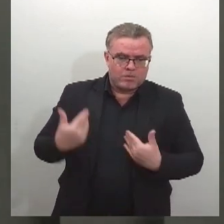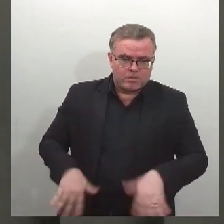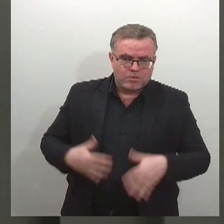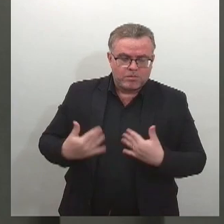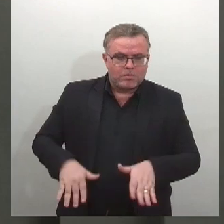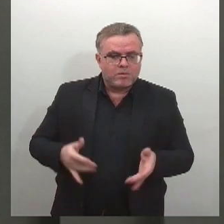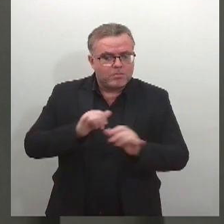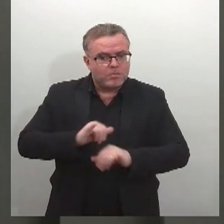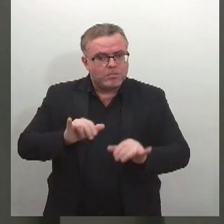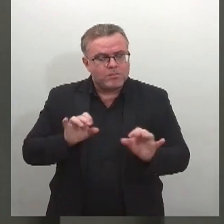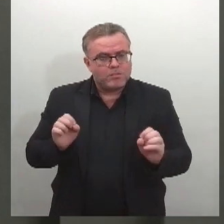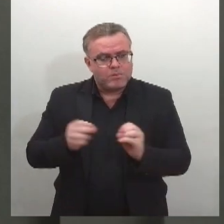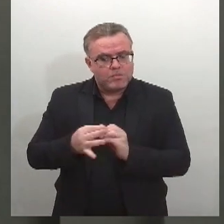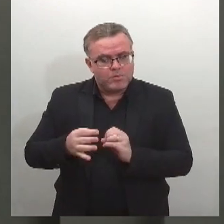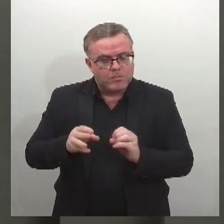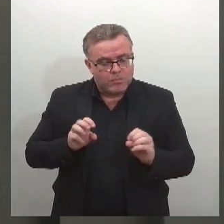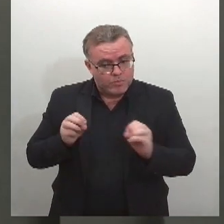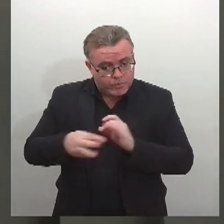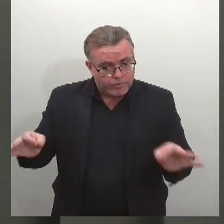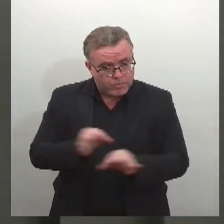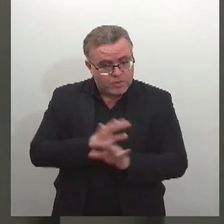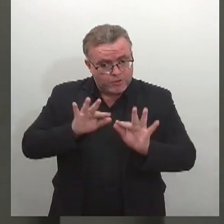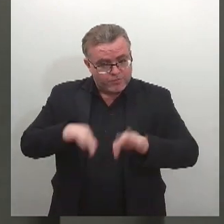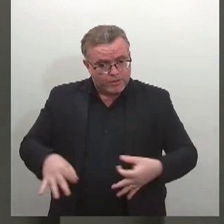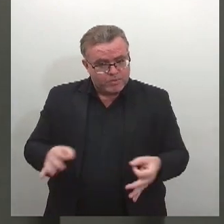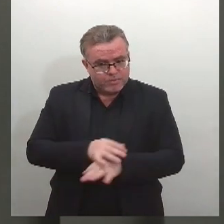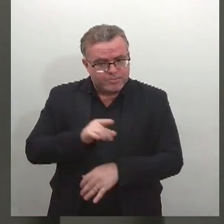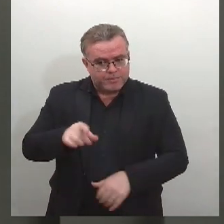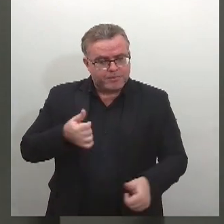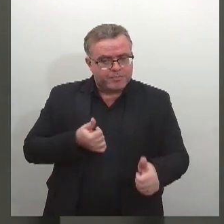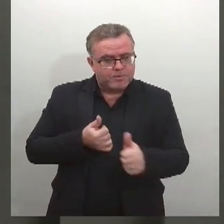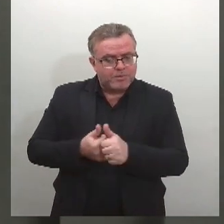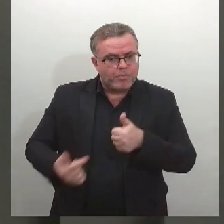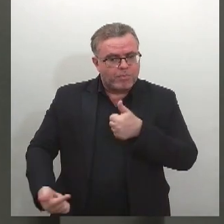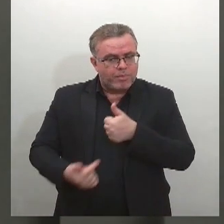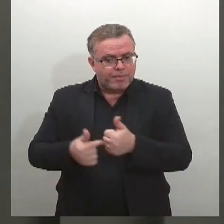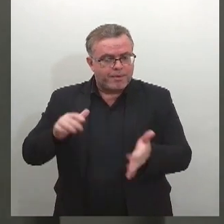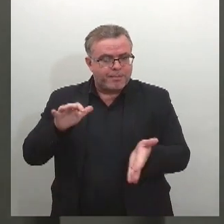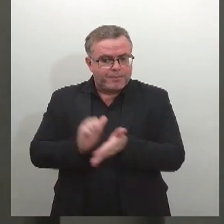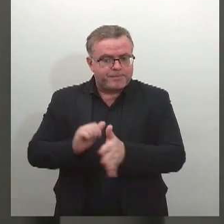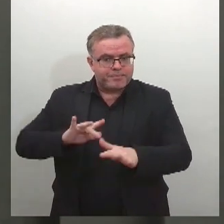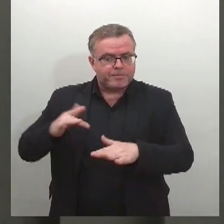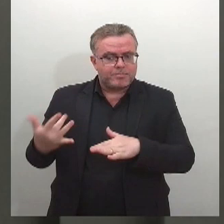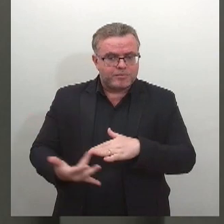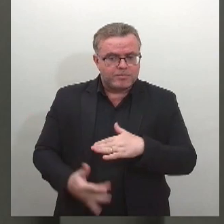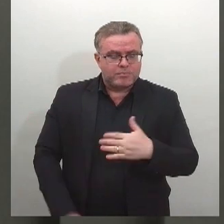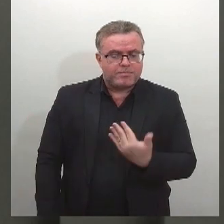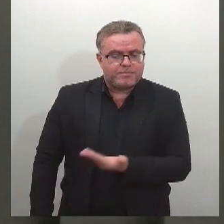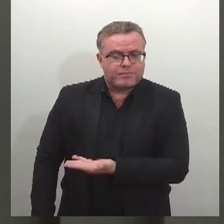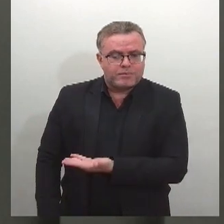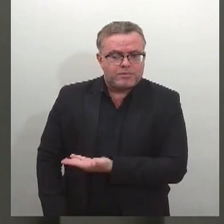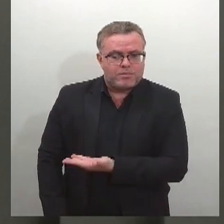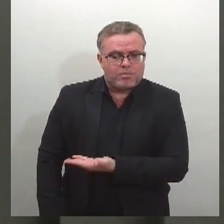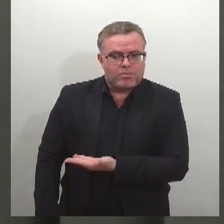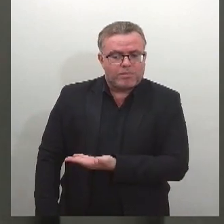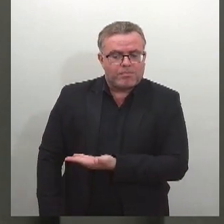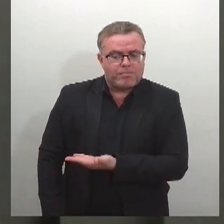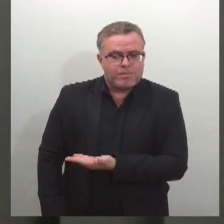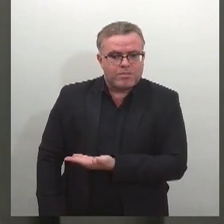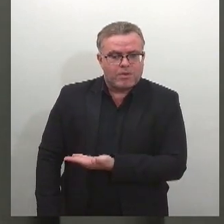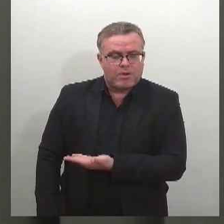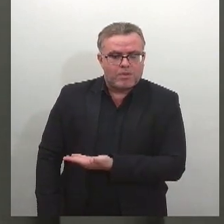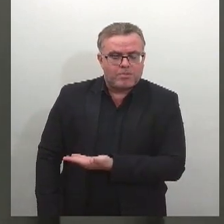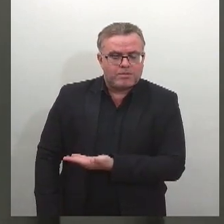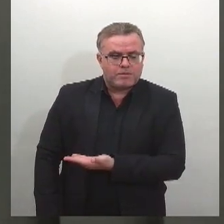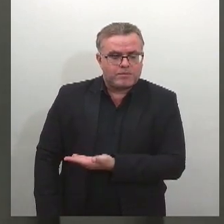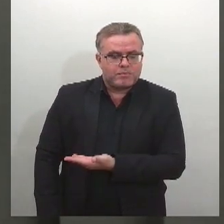Alese fica por aqui. Siga a TV Alese nas redes sociais, no Facebook e no Instagram, pelo arroba TVAlese 5.2. No Twitter,